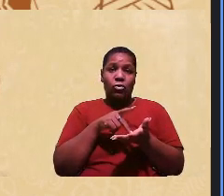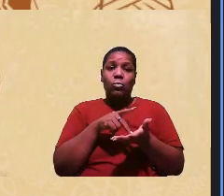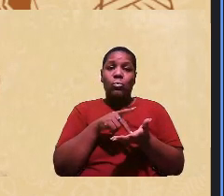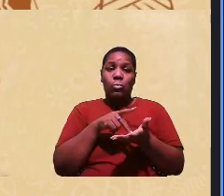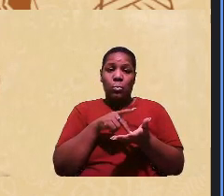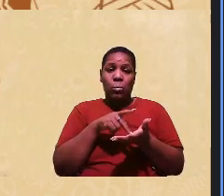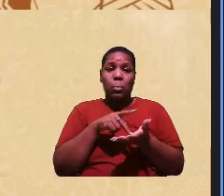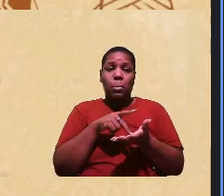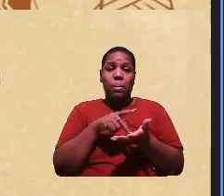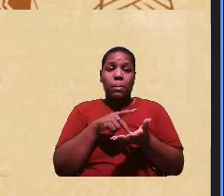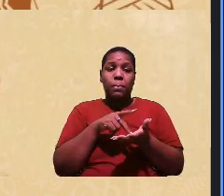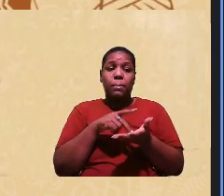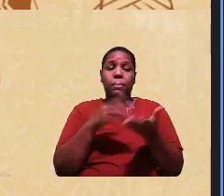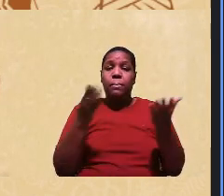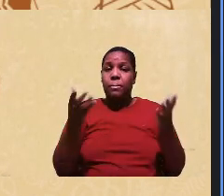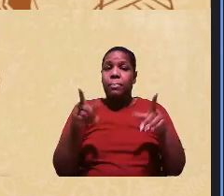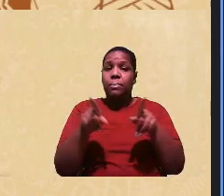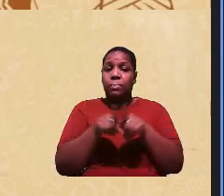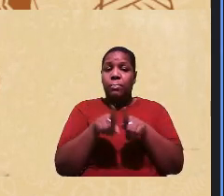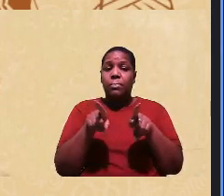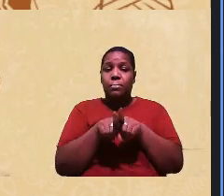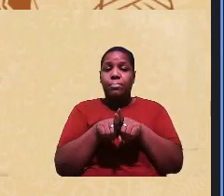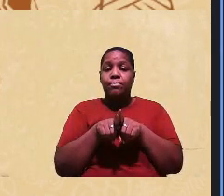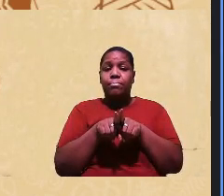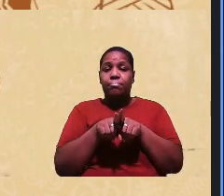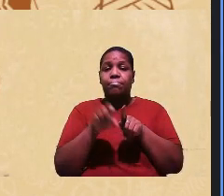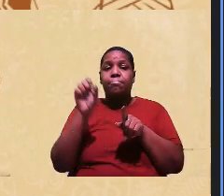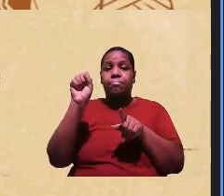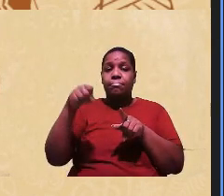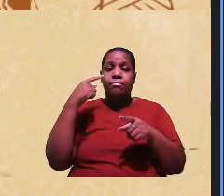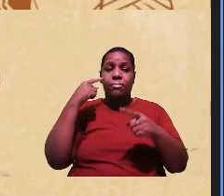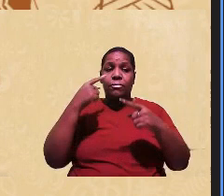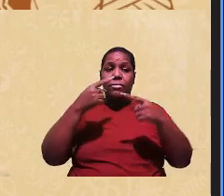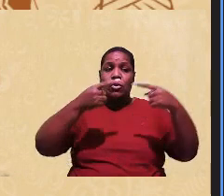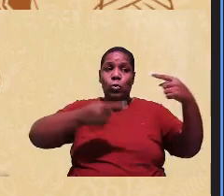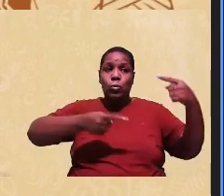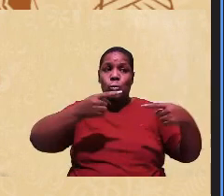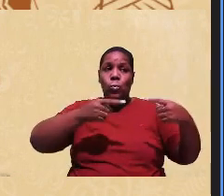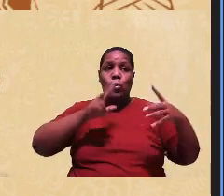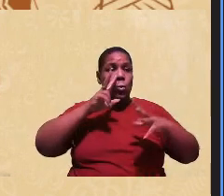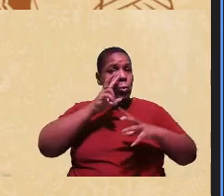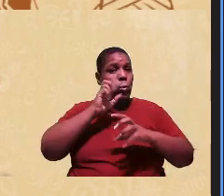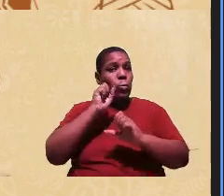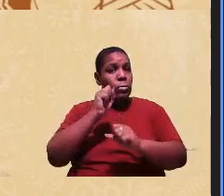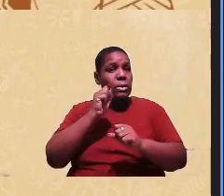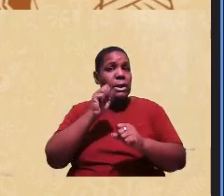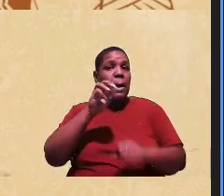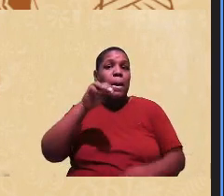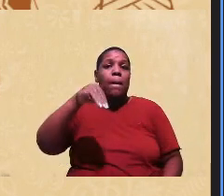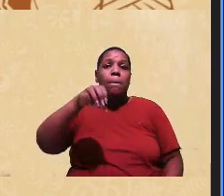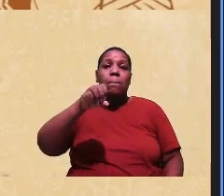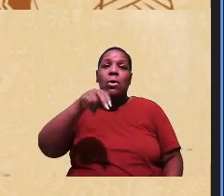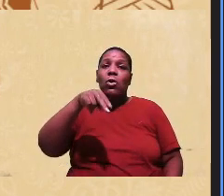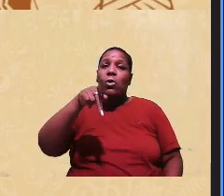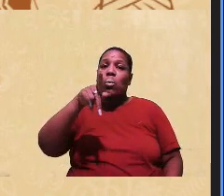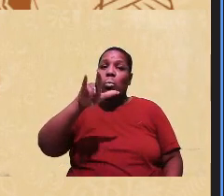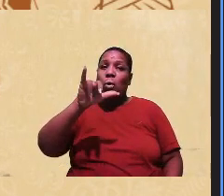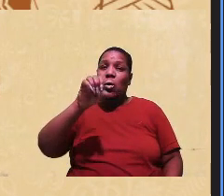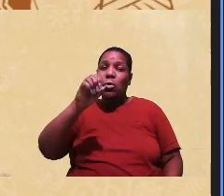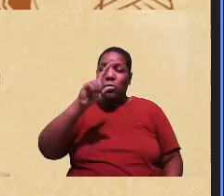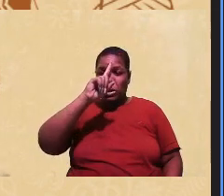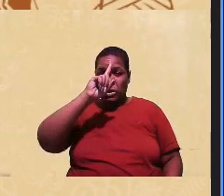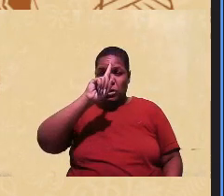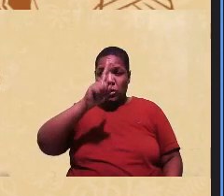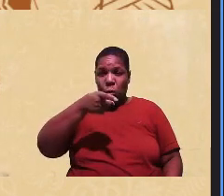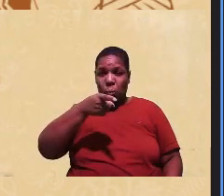embora também seja uma disputa de poder de monopólio de domínio dessas narrativas